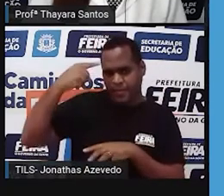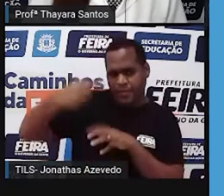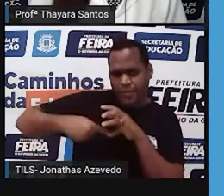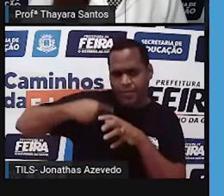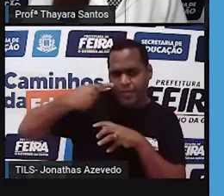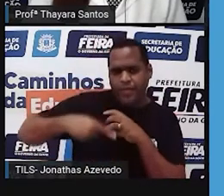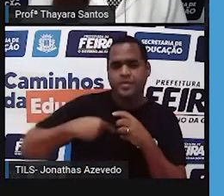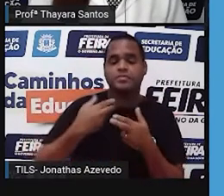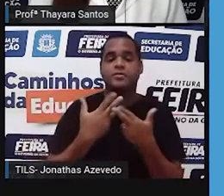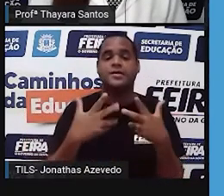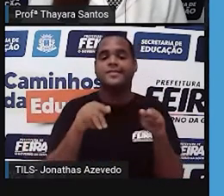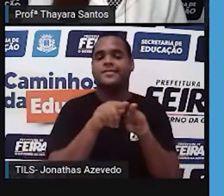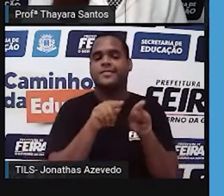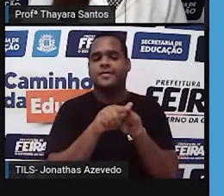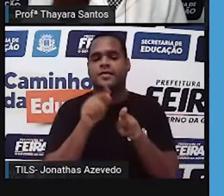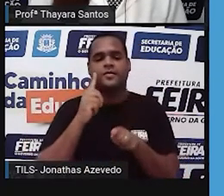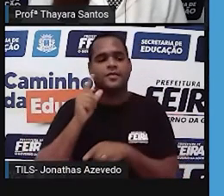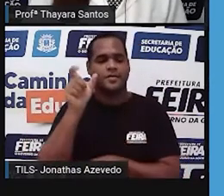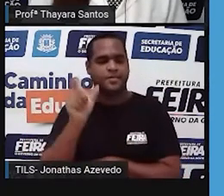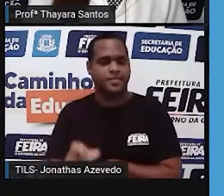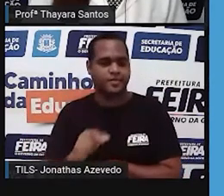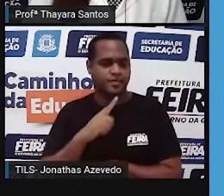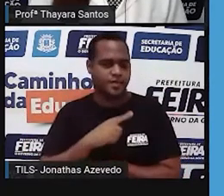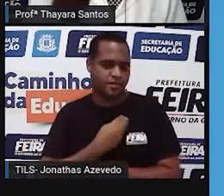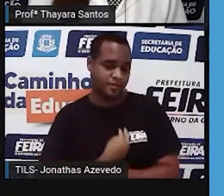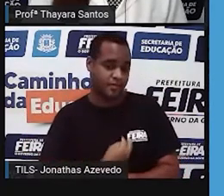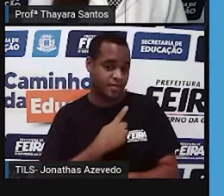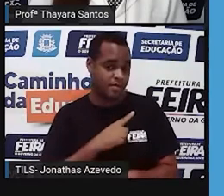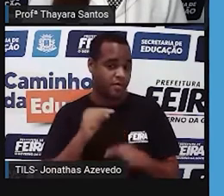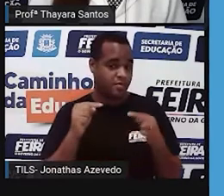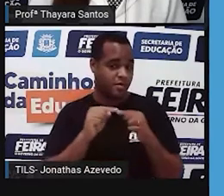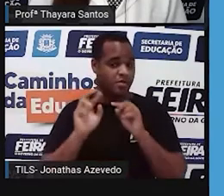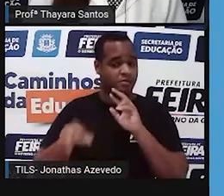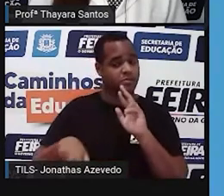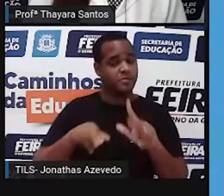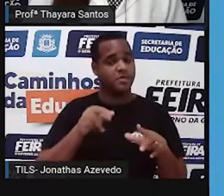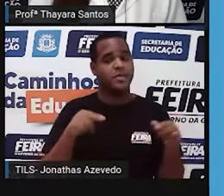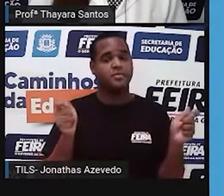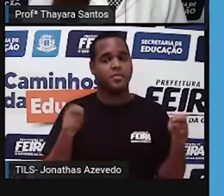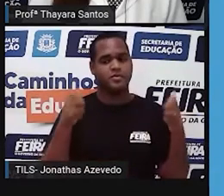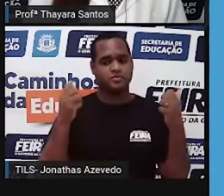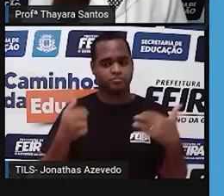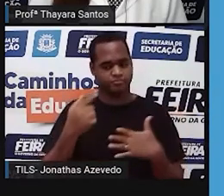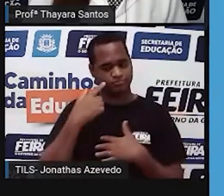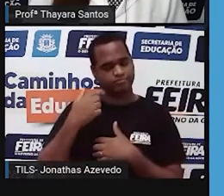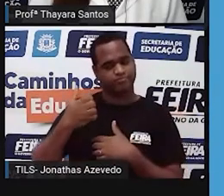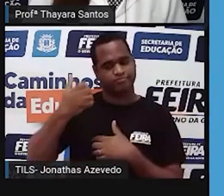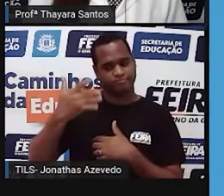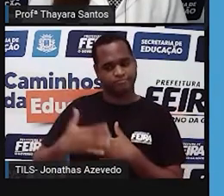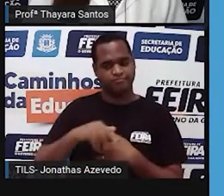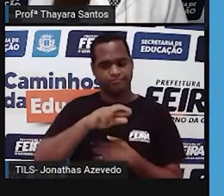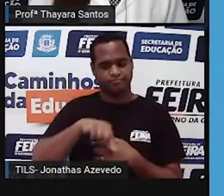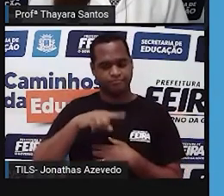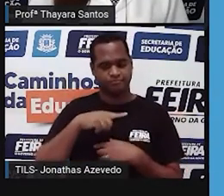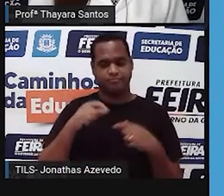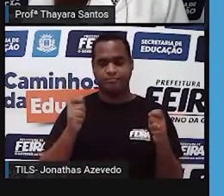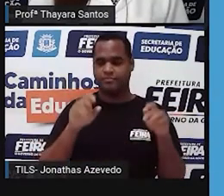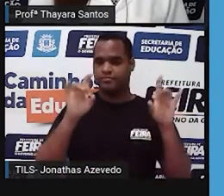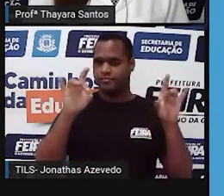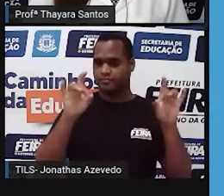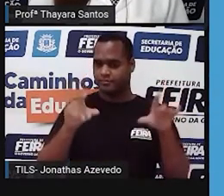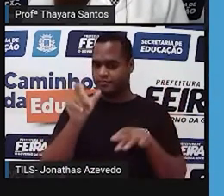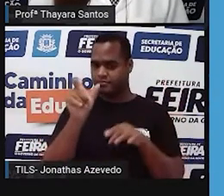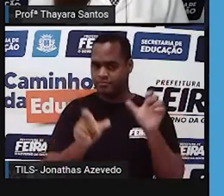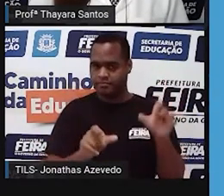que indivíduos, mesmo sendo da mesma espécie, apresentam várias diferenças? O que explica esse fenômeno fantástico de cada ser vivo ser único